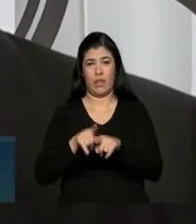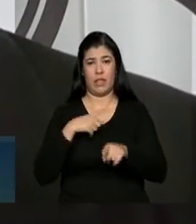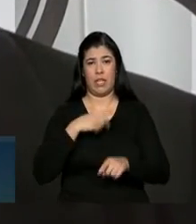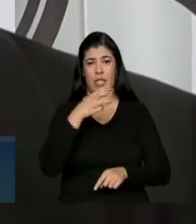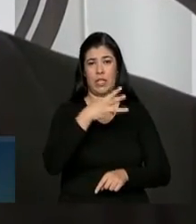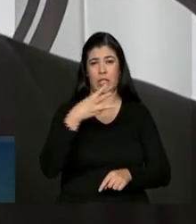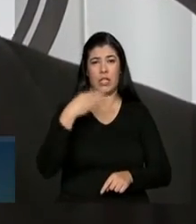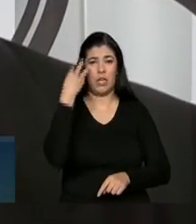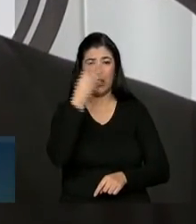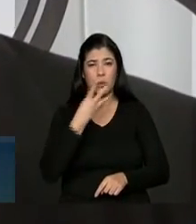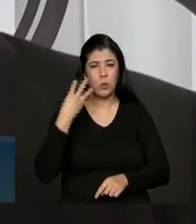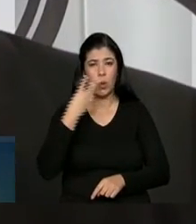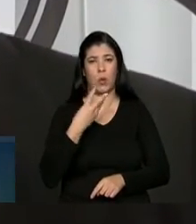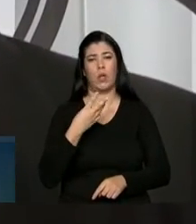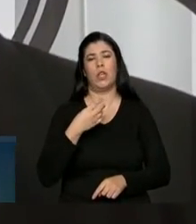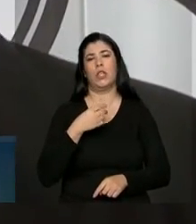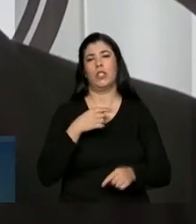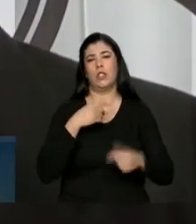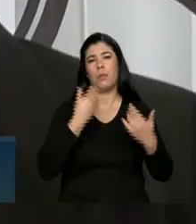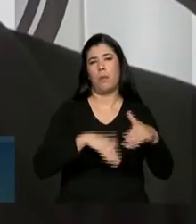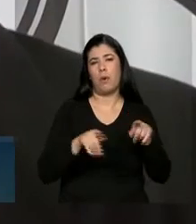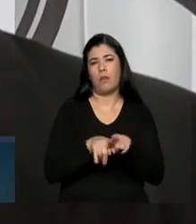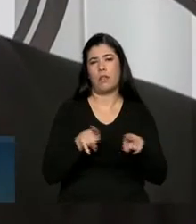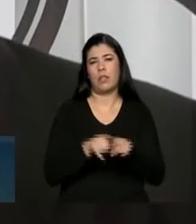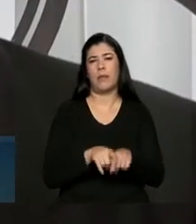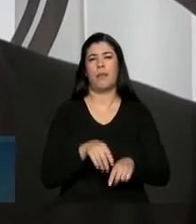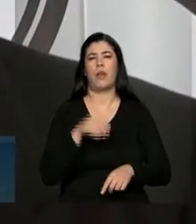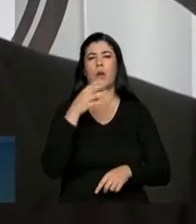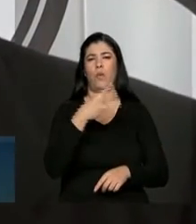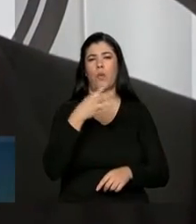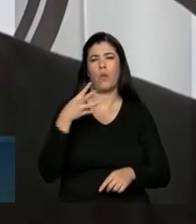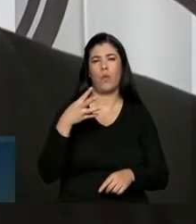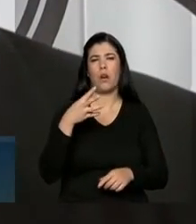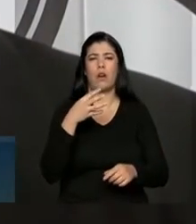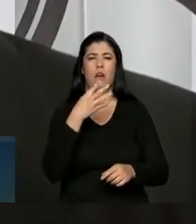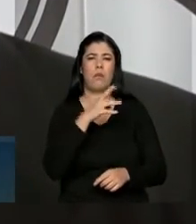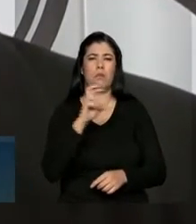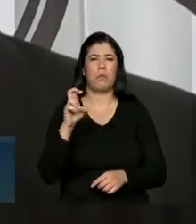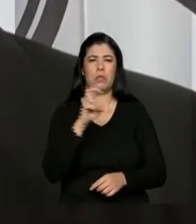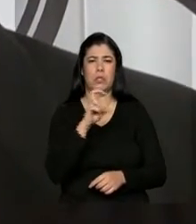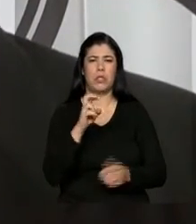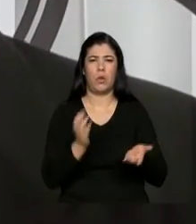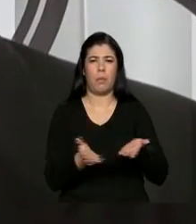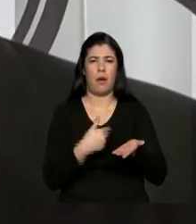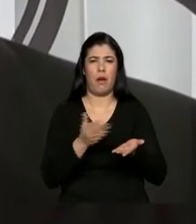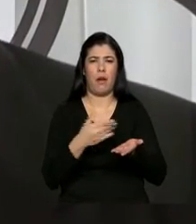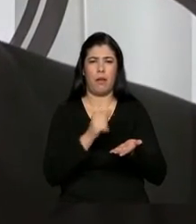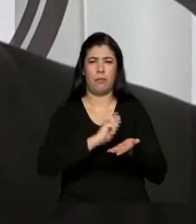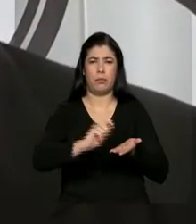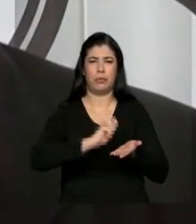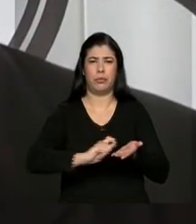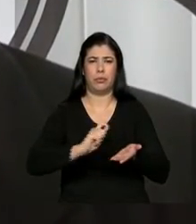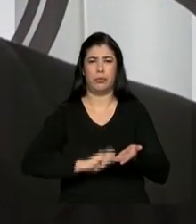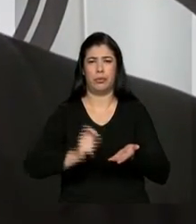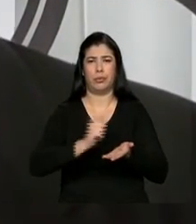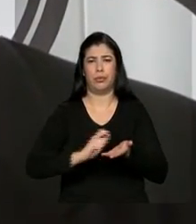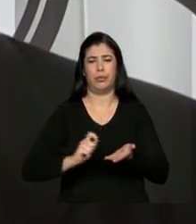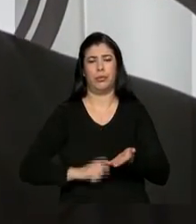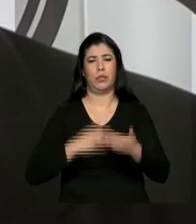de 33 horas de provas e cerca de 44, 45 páginas escritas em cada